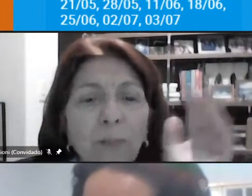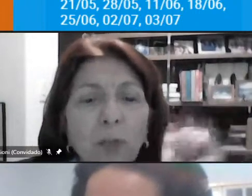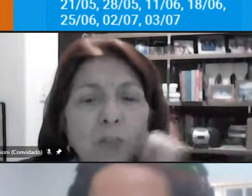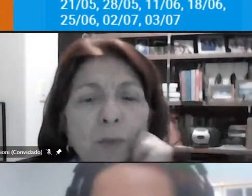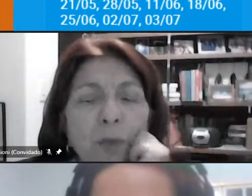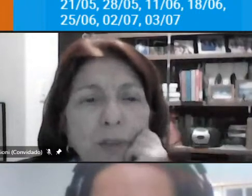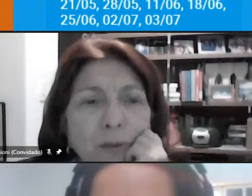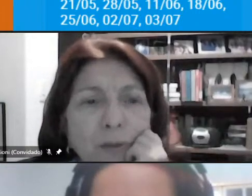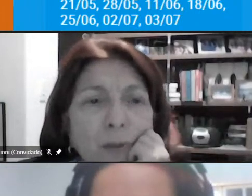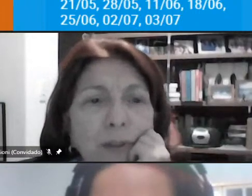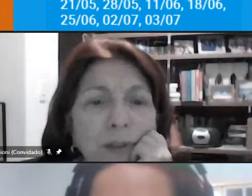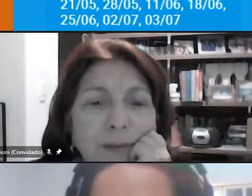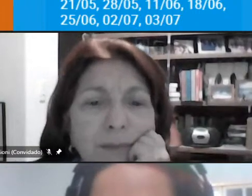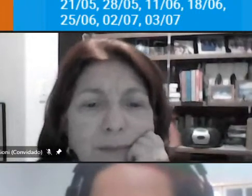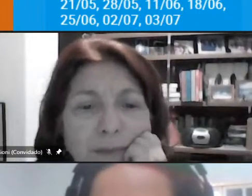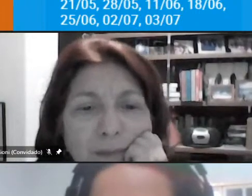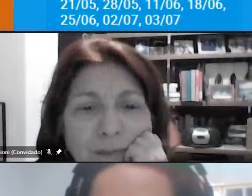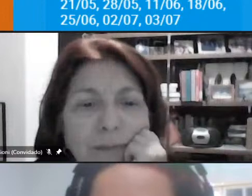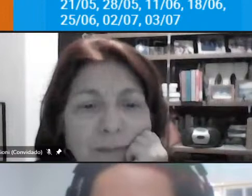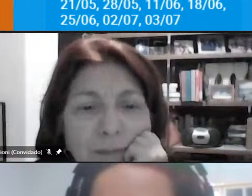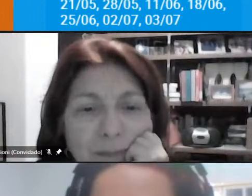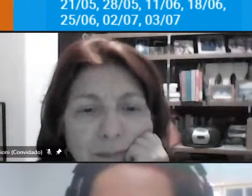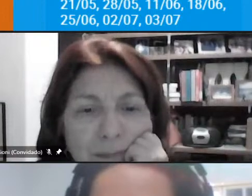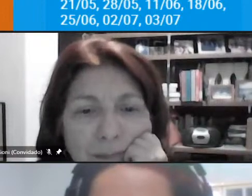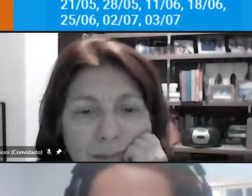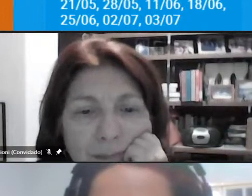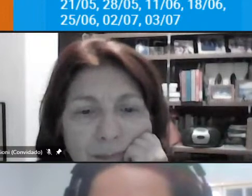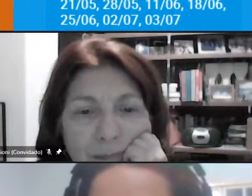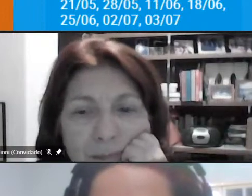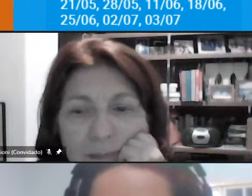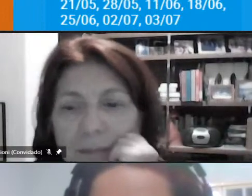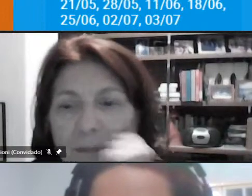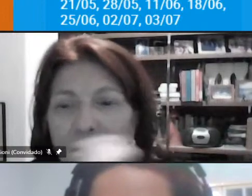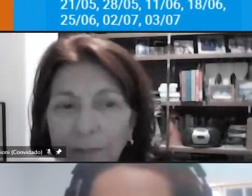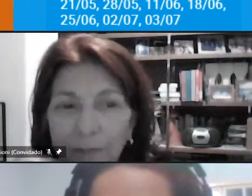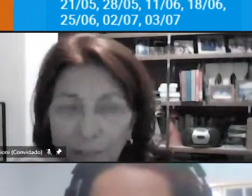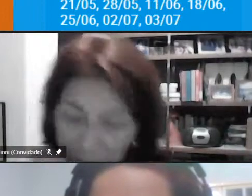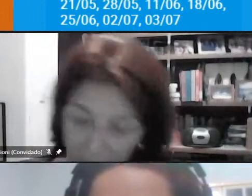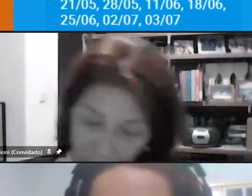gente pode tá vou passar agora para o Jair